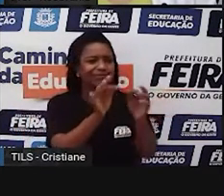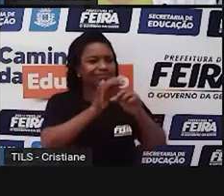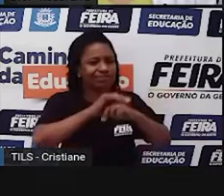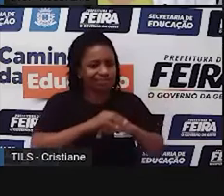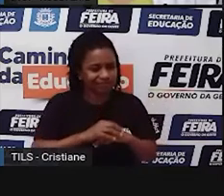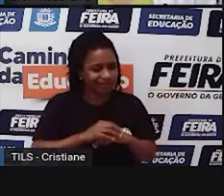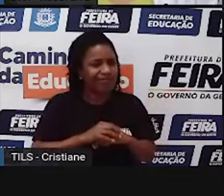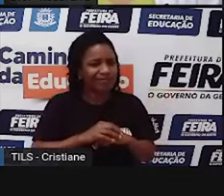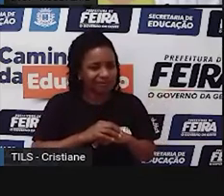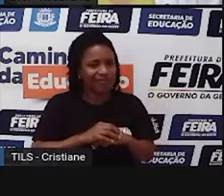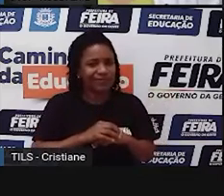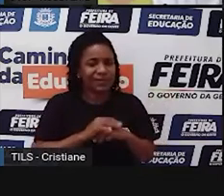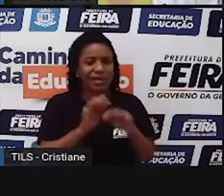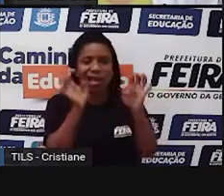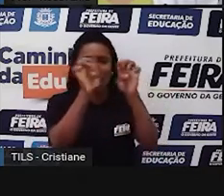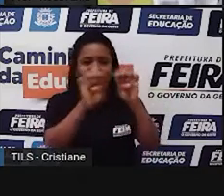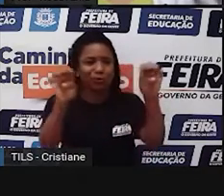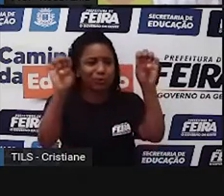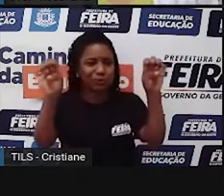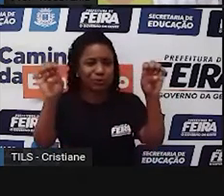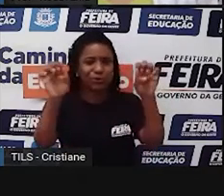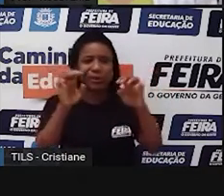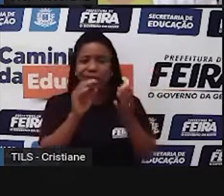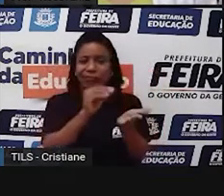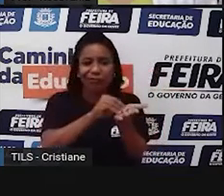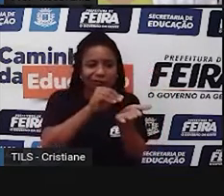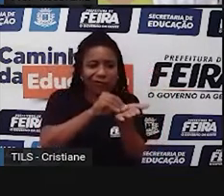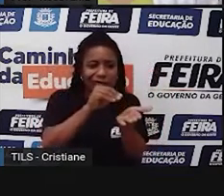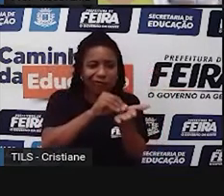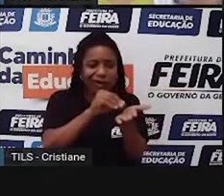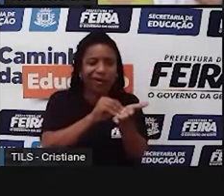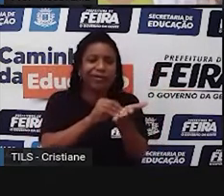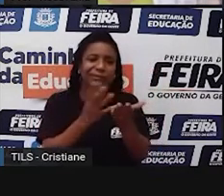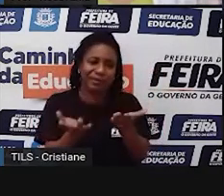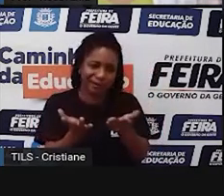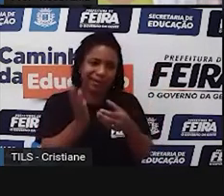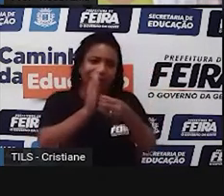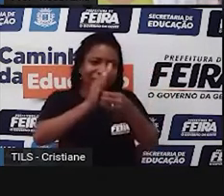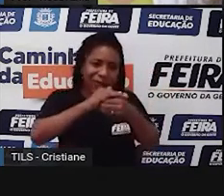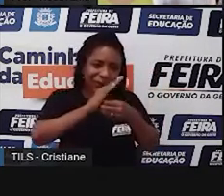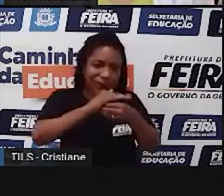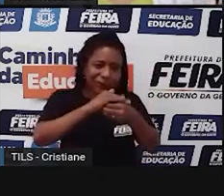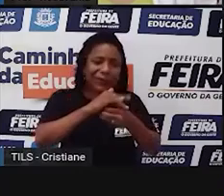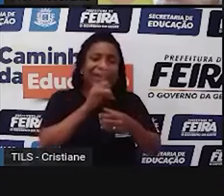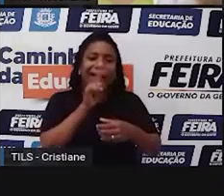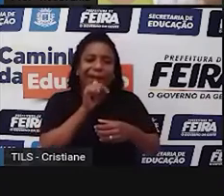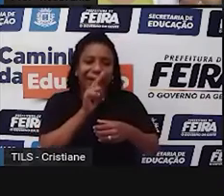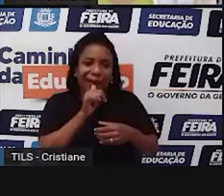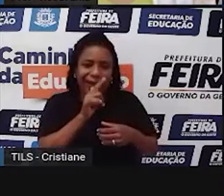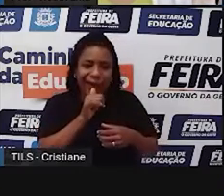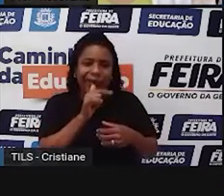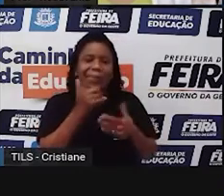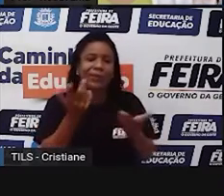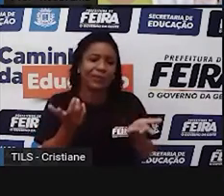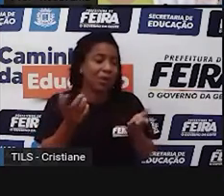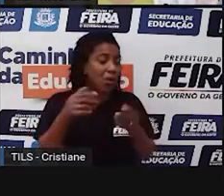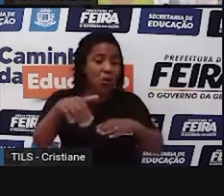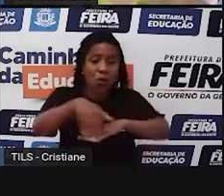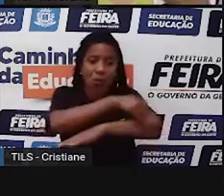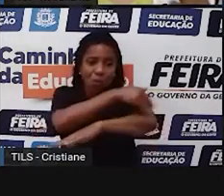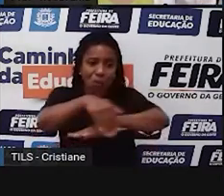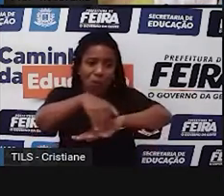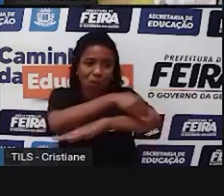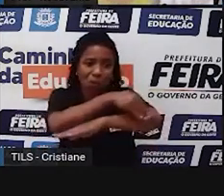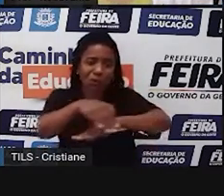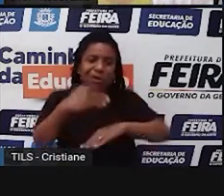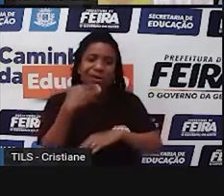digamos assim, saneamento básico, faltam infraestrutura, não tem nem ruas, a